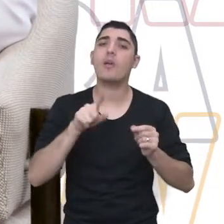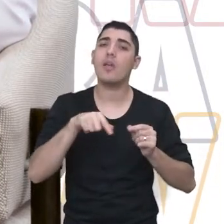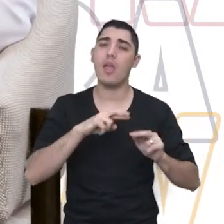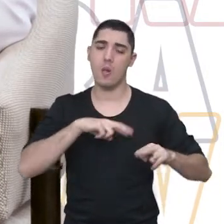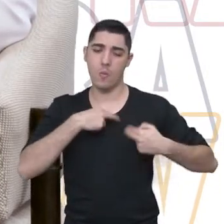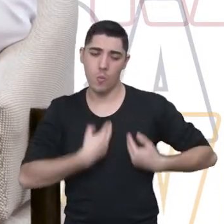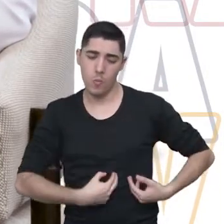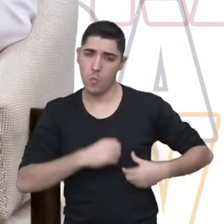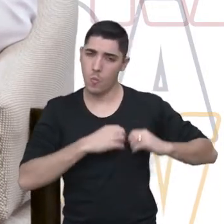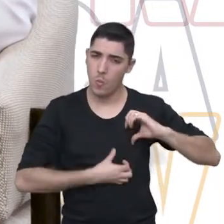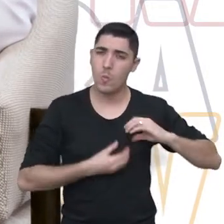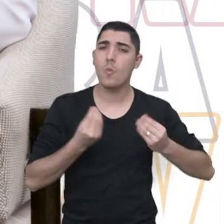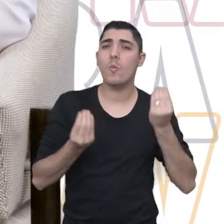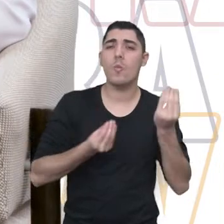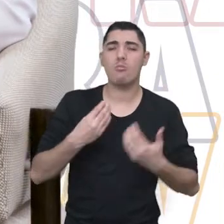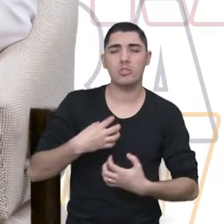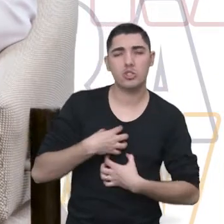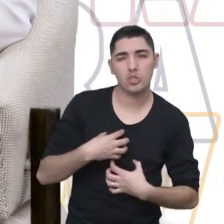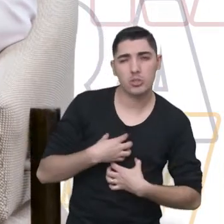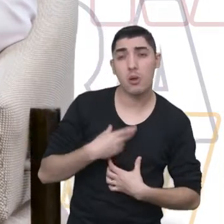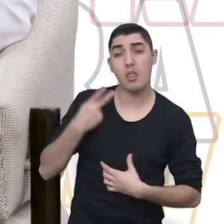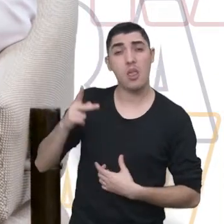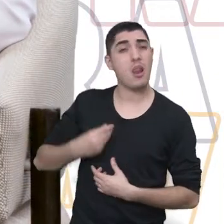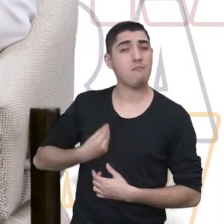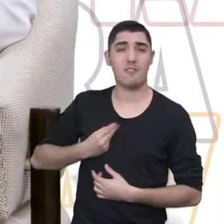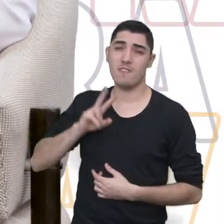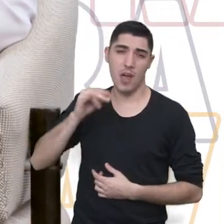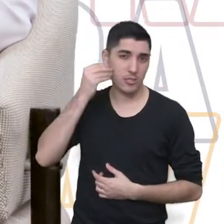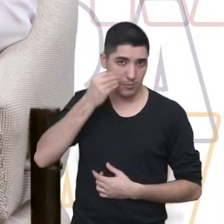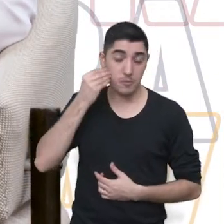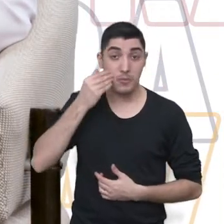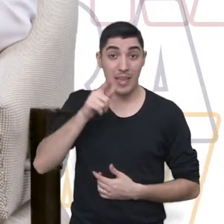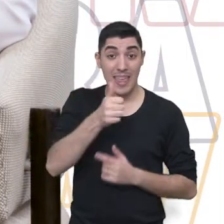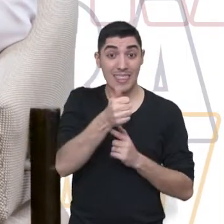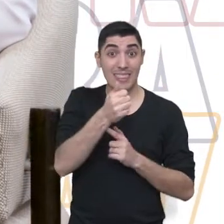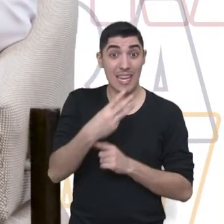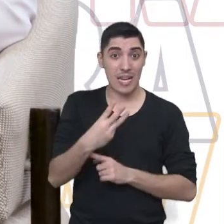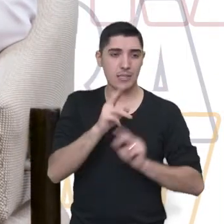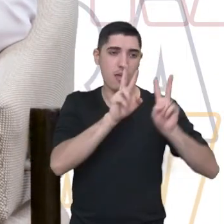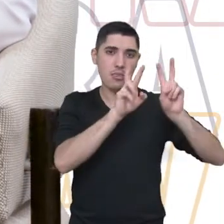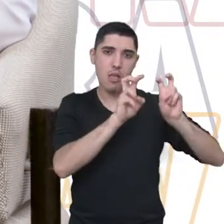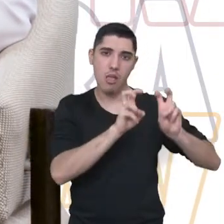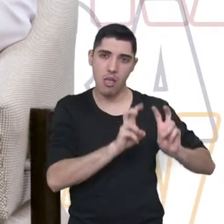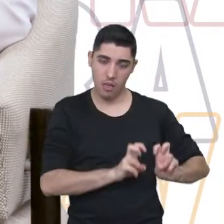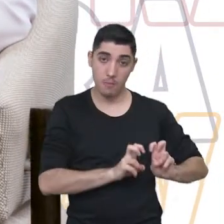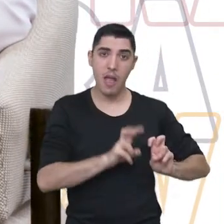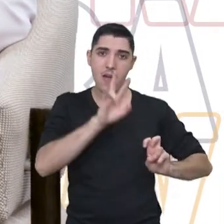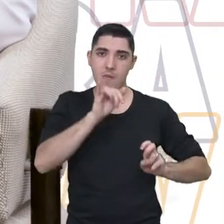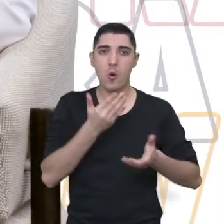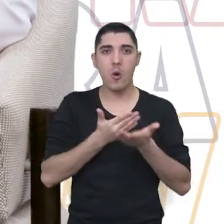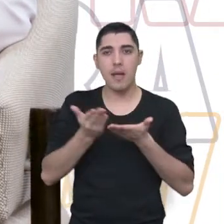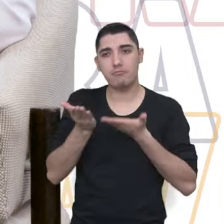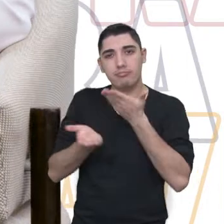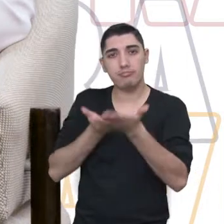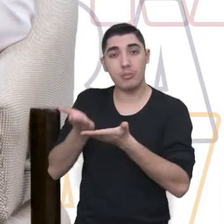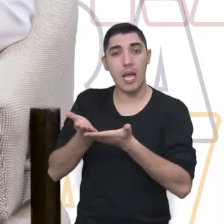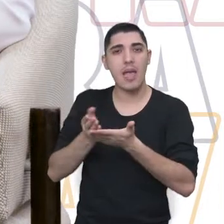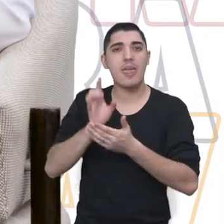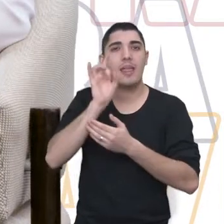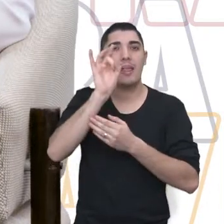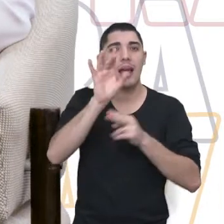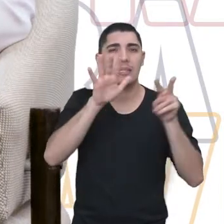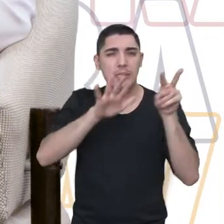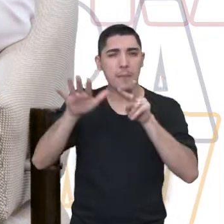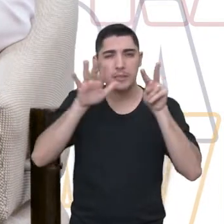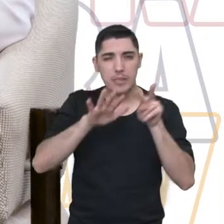do luto, dos sentimentos, e tudo isso que a pessoa vai vivenciar. Então são 13 temas que vão ser trabalhados também um por